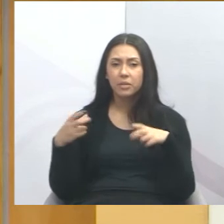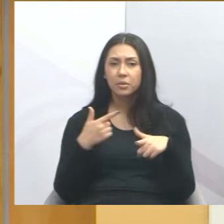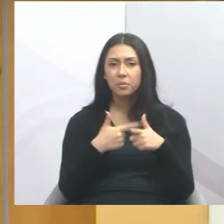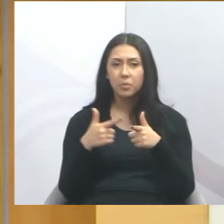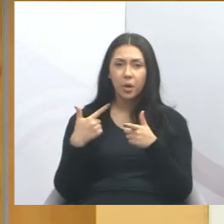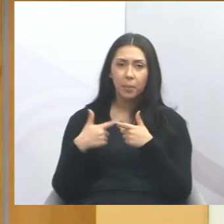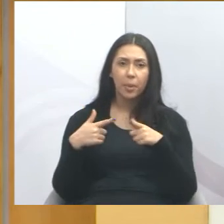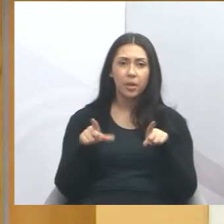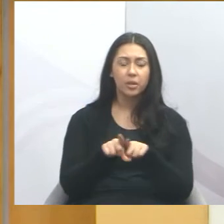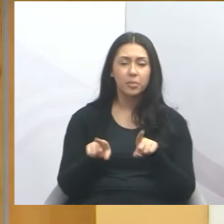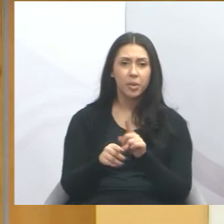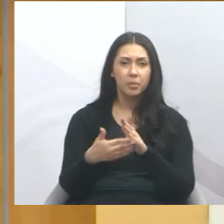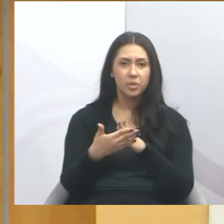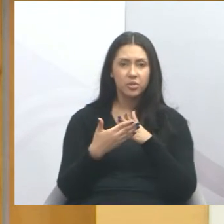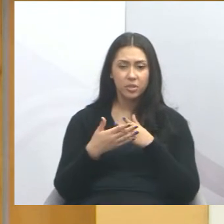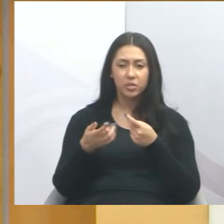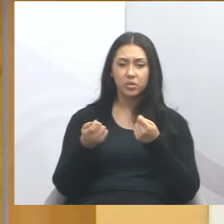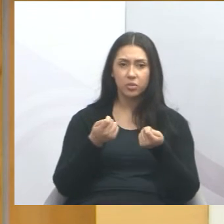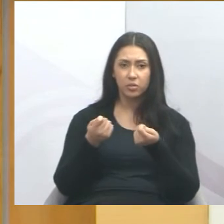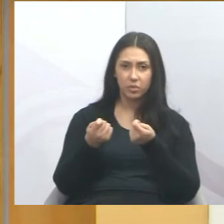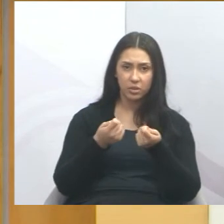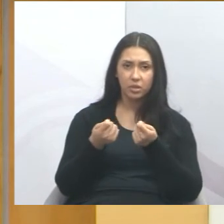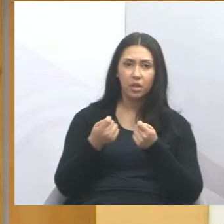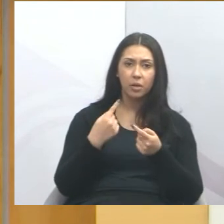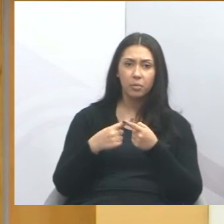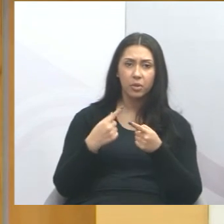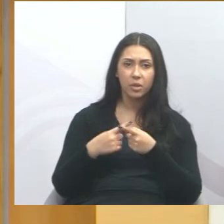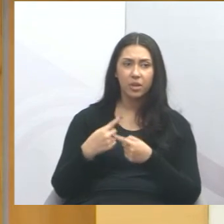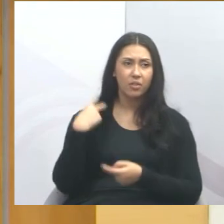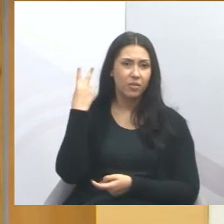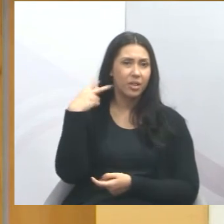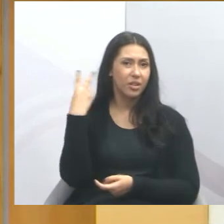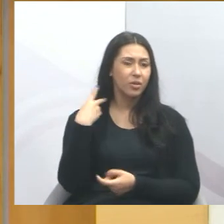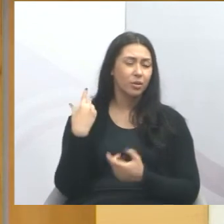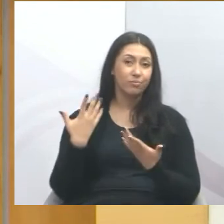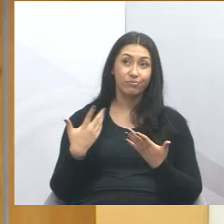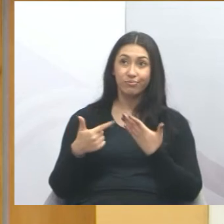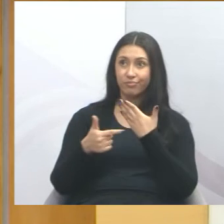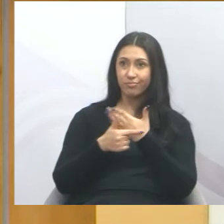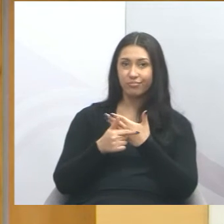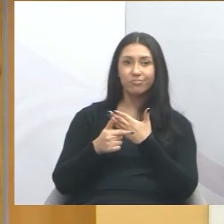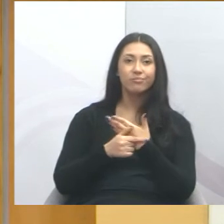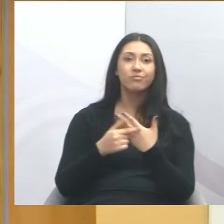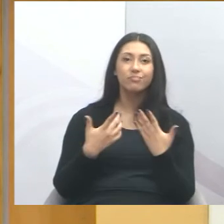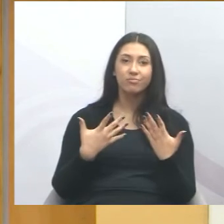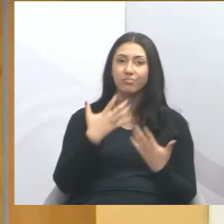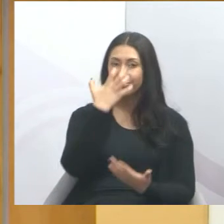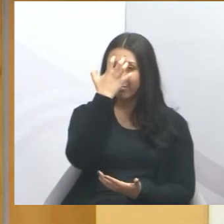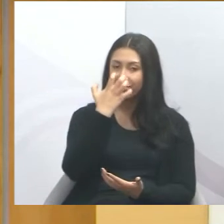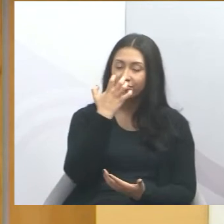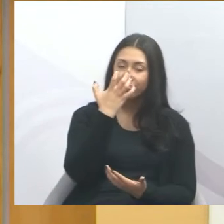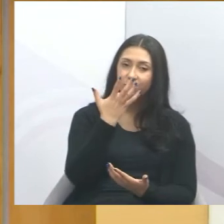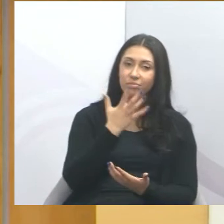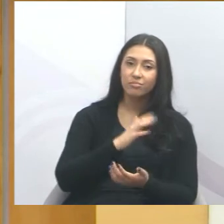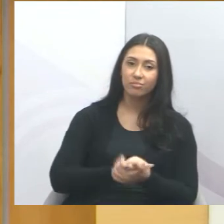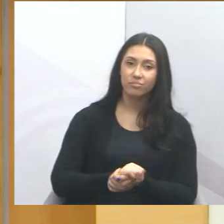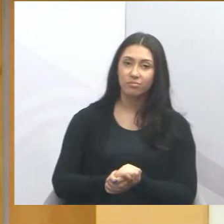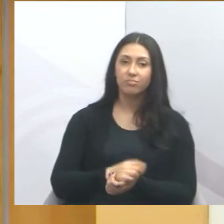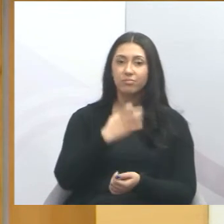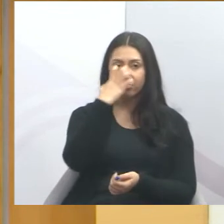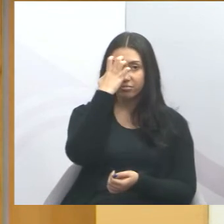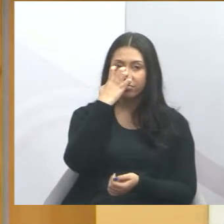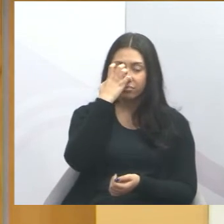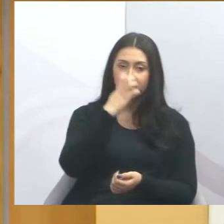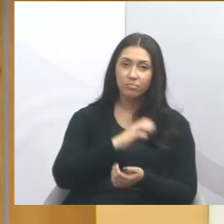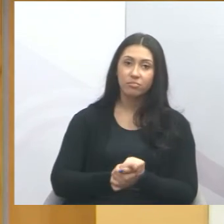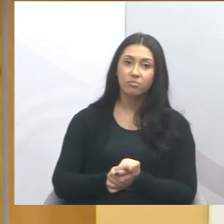e me ajudasse a governar a cidade, porque ser vereador é uma missão, é uma coisa muito séria, muito